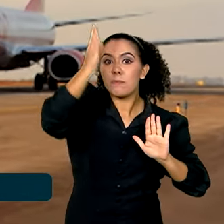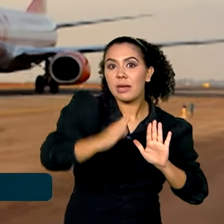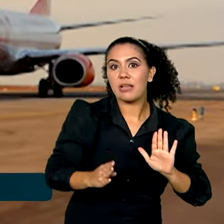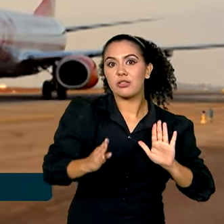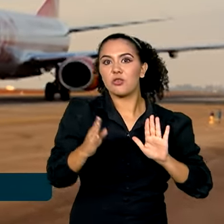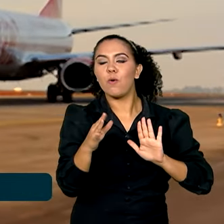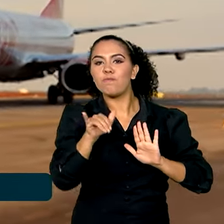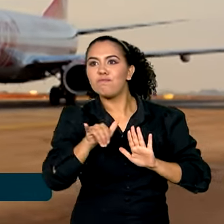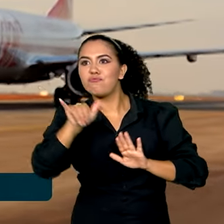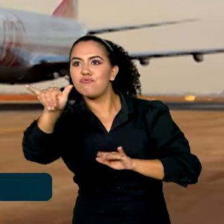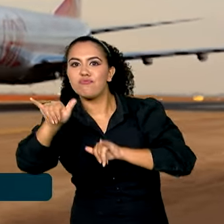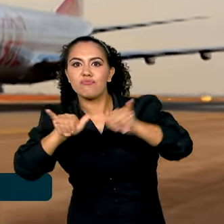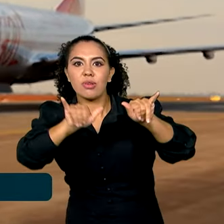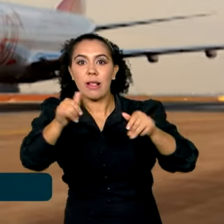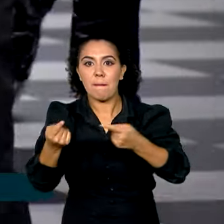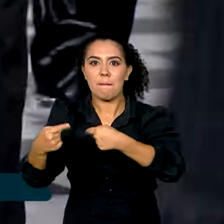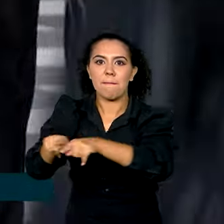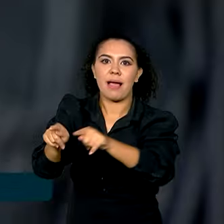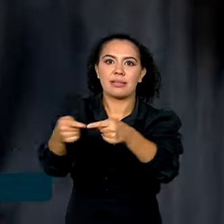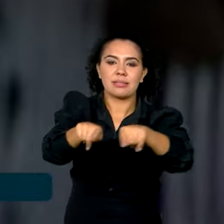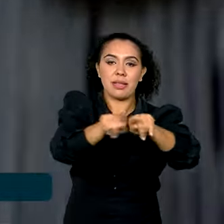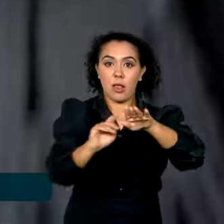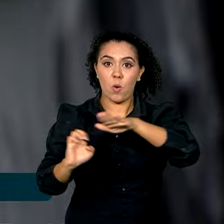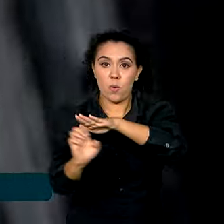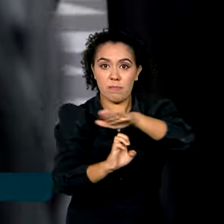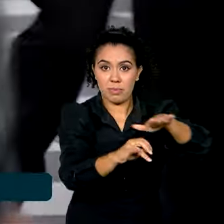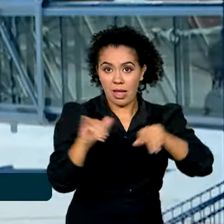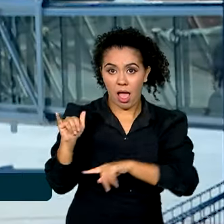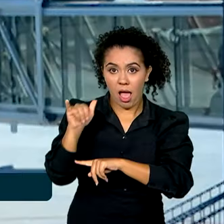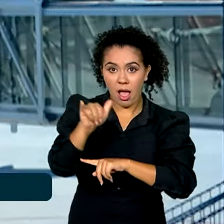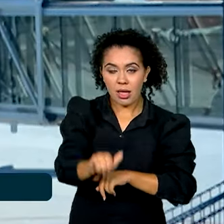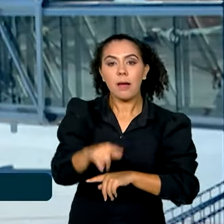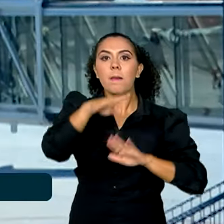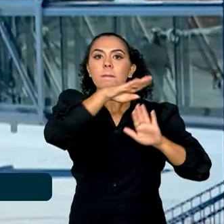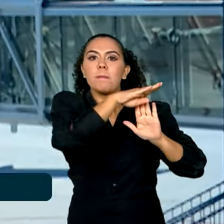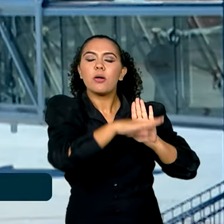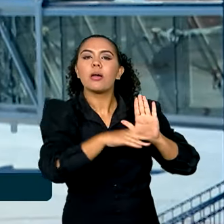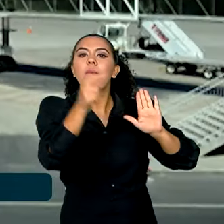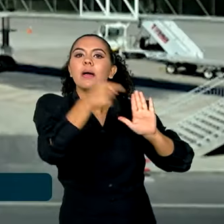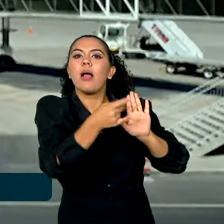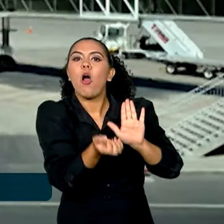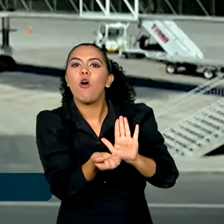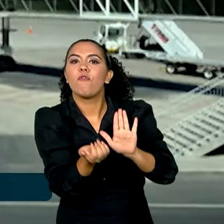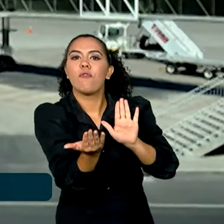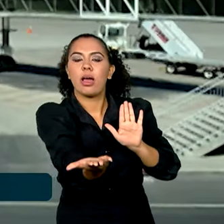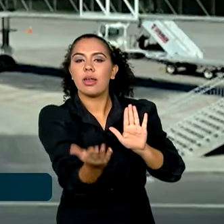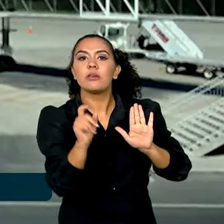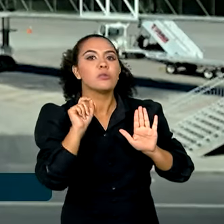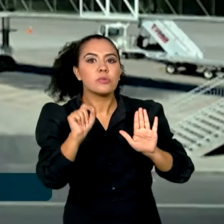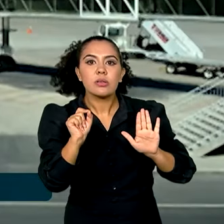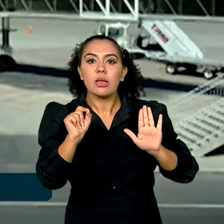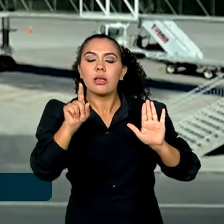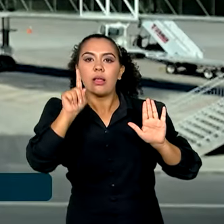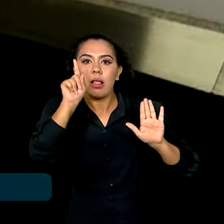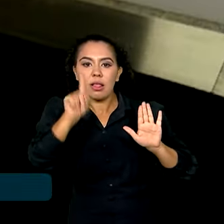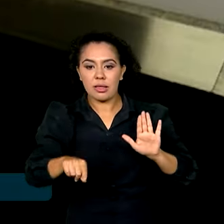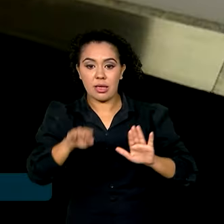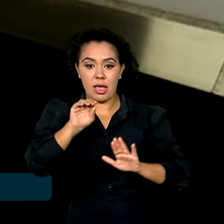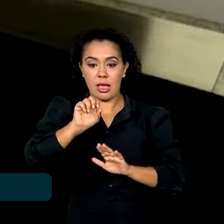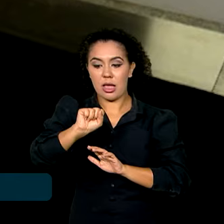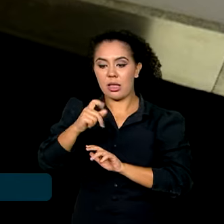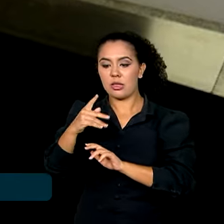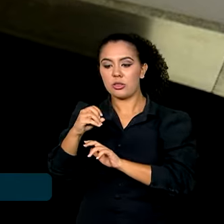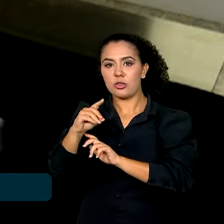uma parceria com empresas aéreas. Esse programa oferece, por exemplo, a adoção do stopover,